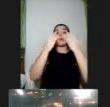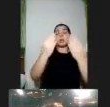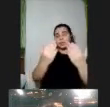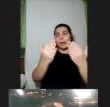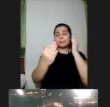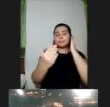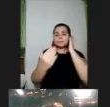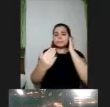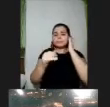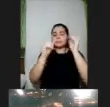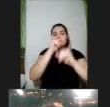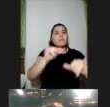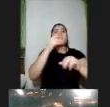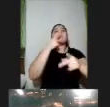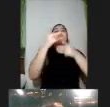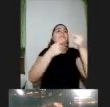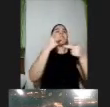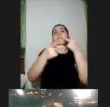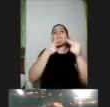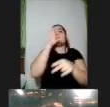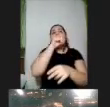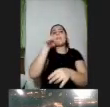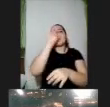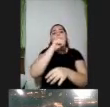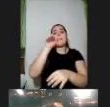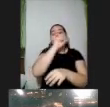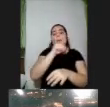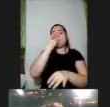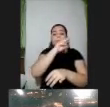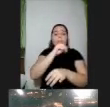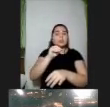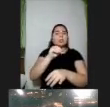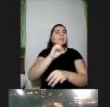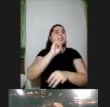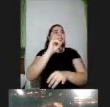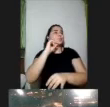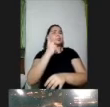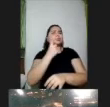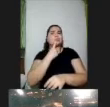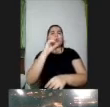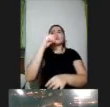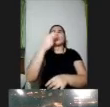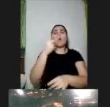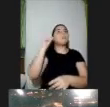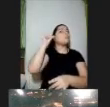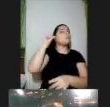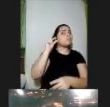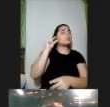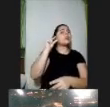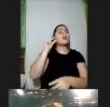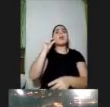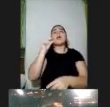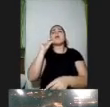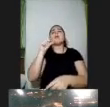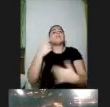falando sobre ela sonora quem não ouve ou tem alguma questão de processamento auditivo ou de baixa